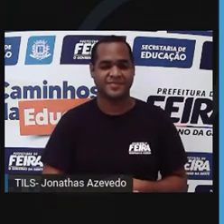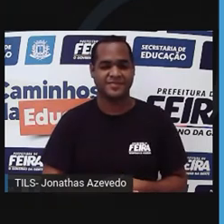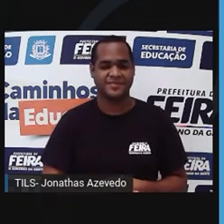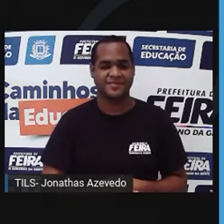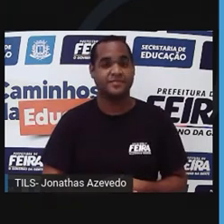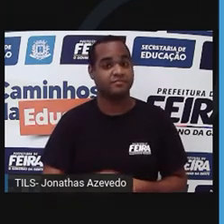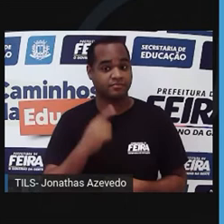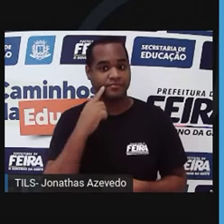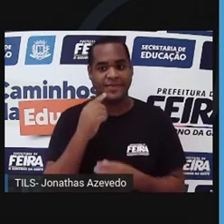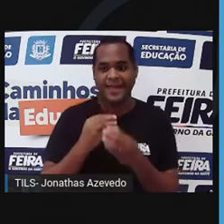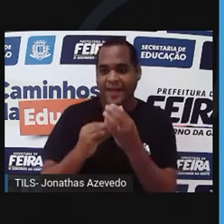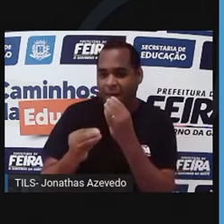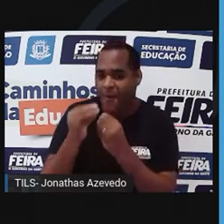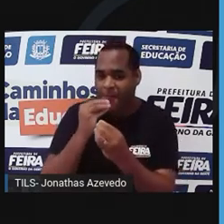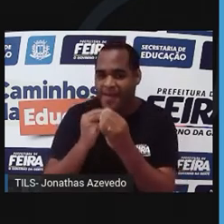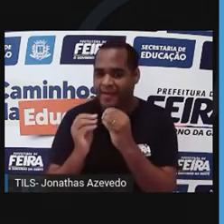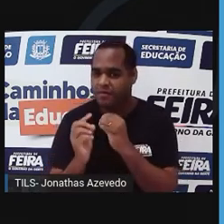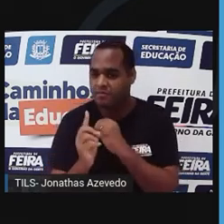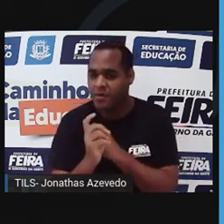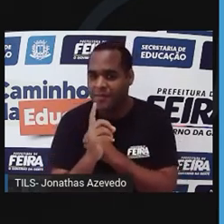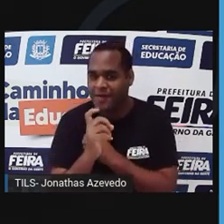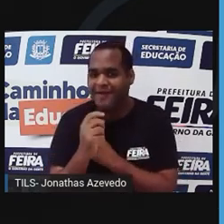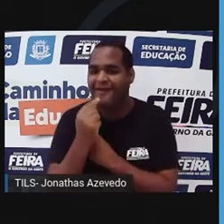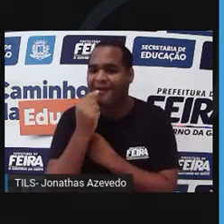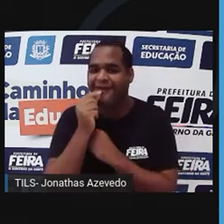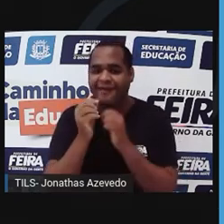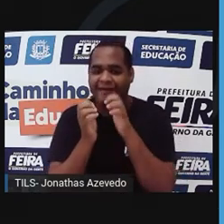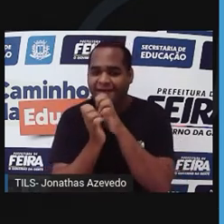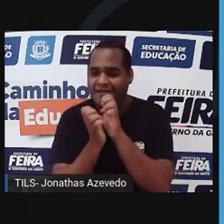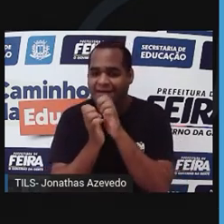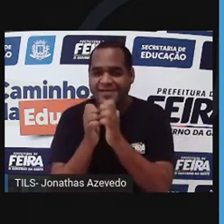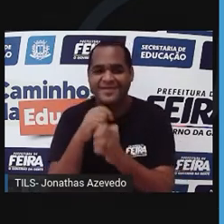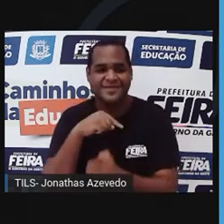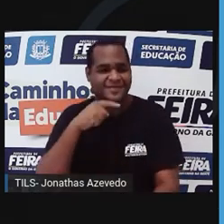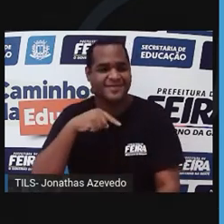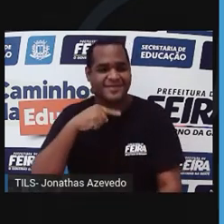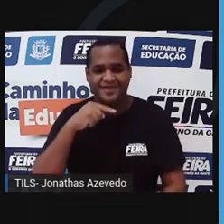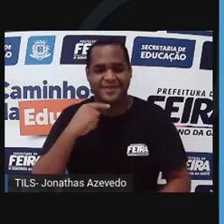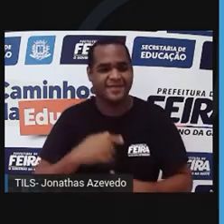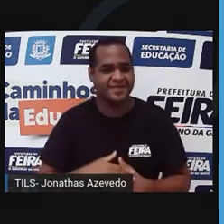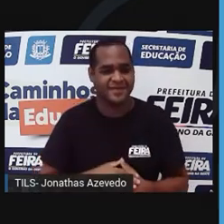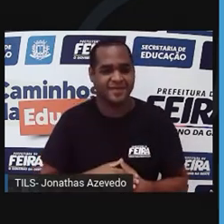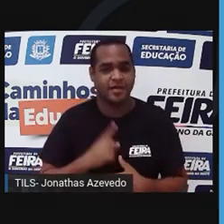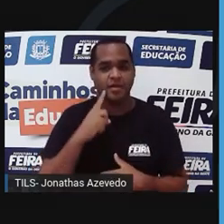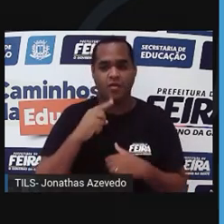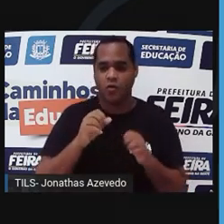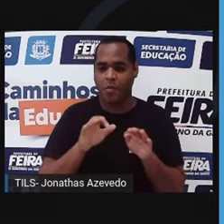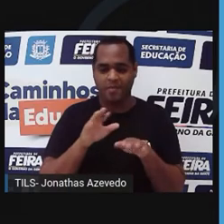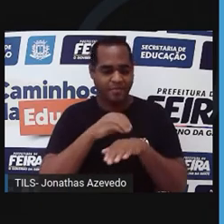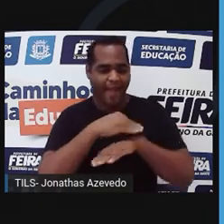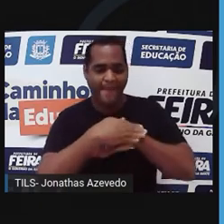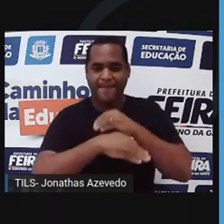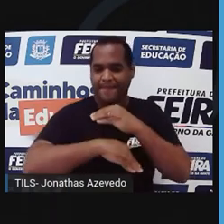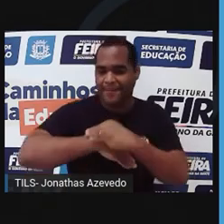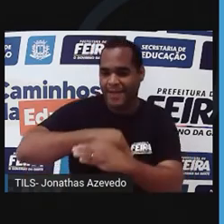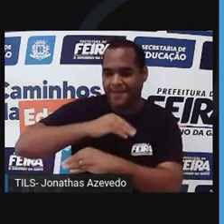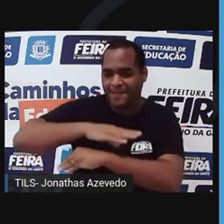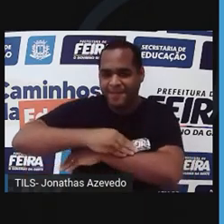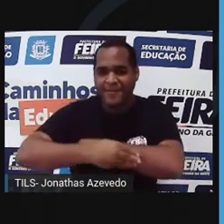Se alimentam pelo bico que não tem dentes. Urgh! Tem o corpo coberto de penas.